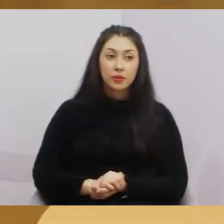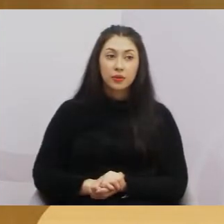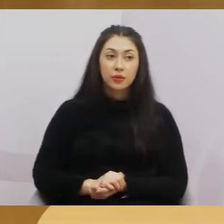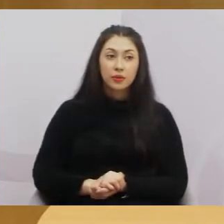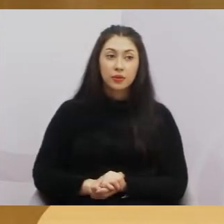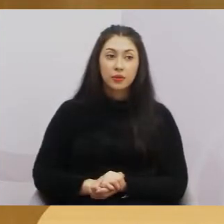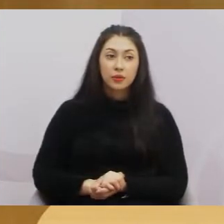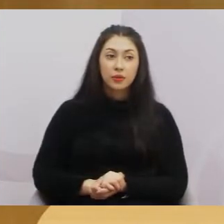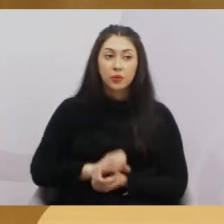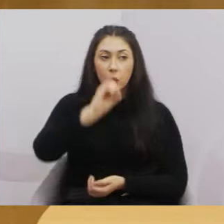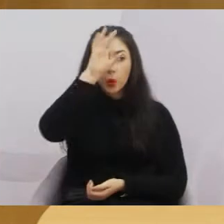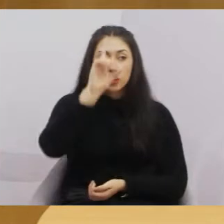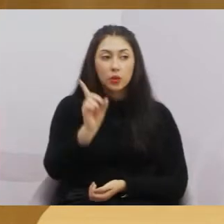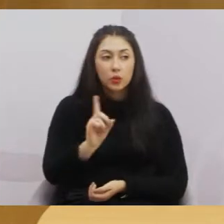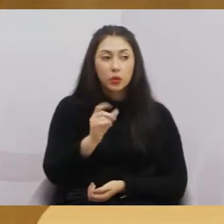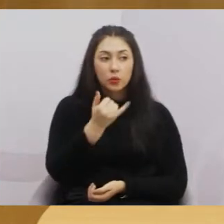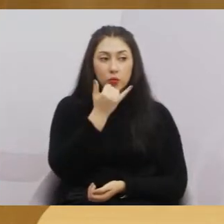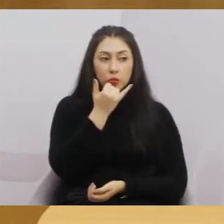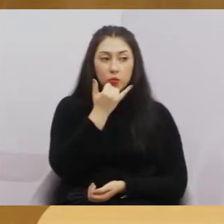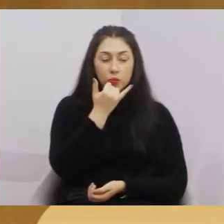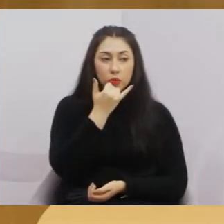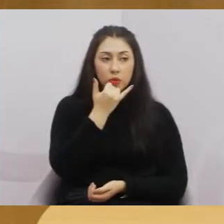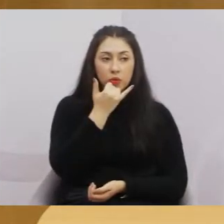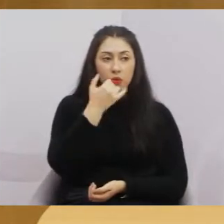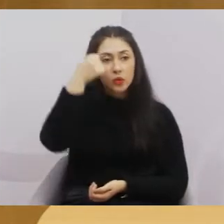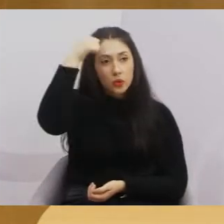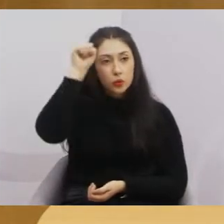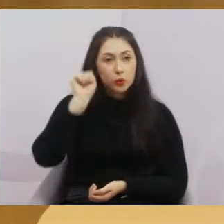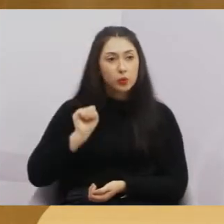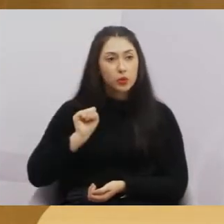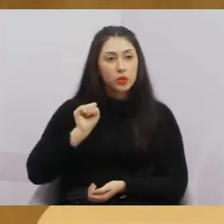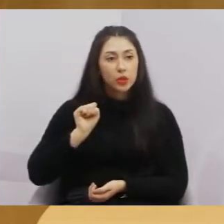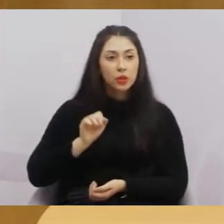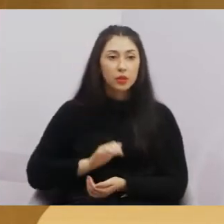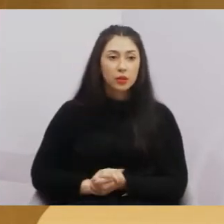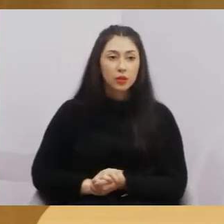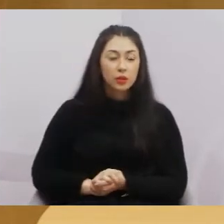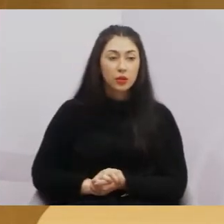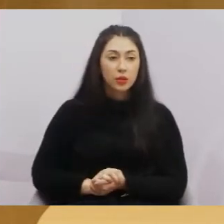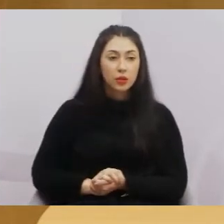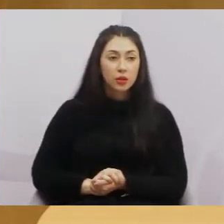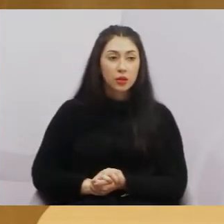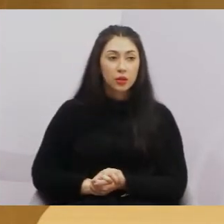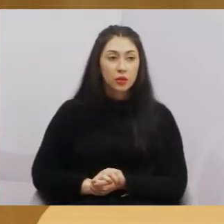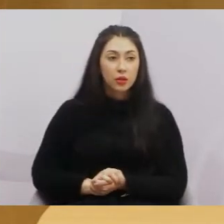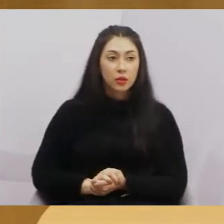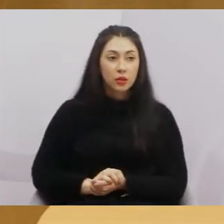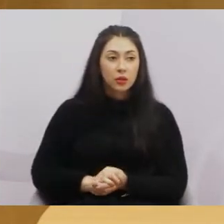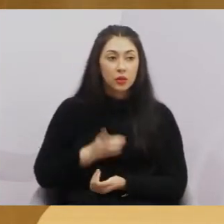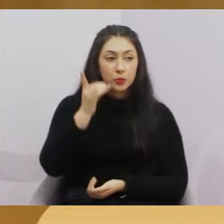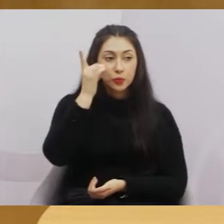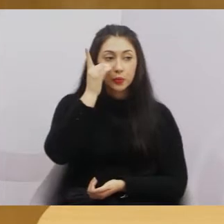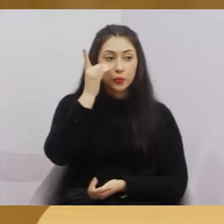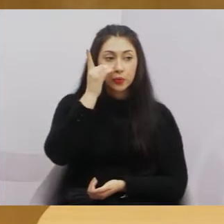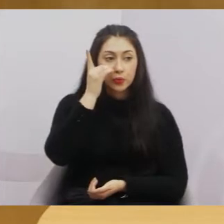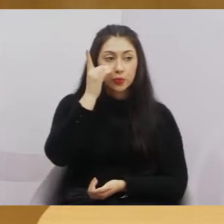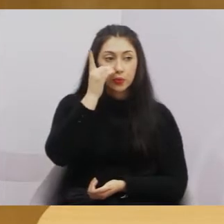Rodrigo não, Sônia Regina Gonçalves, Sônia Patas da Amizade, vereador Dude,